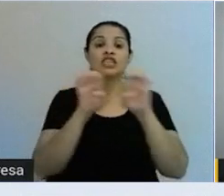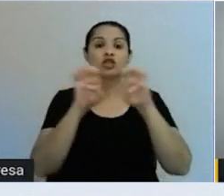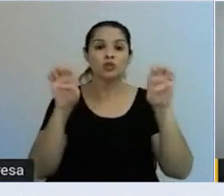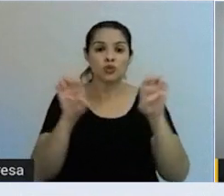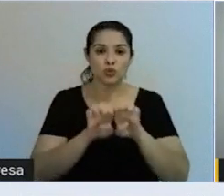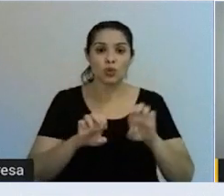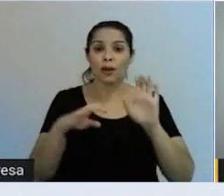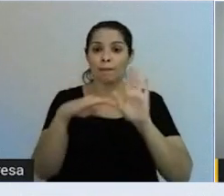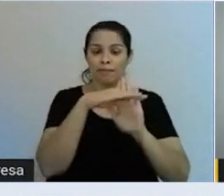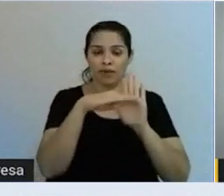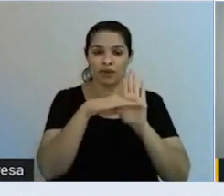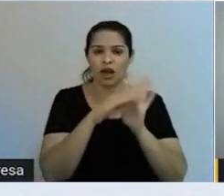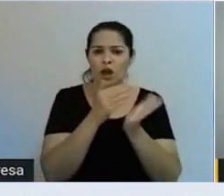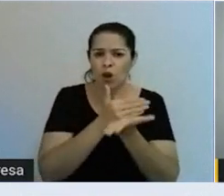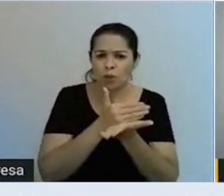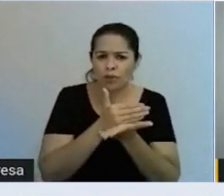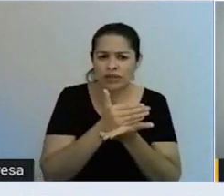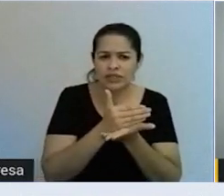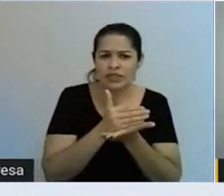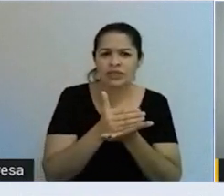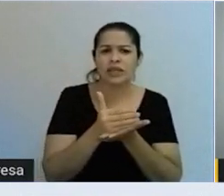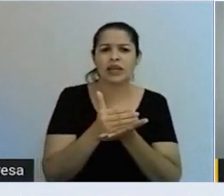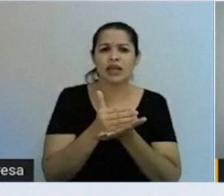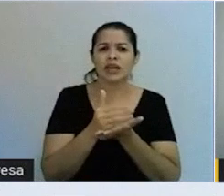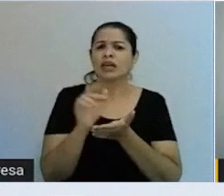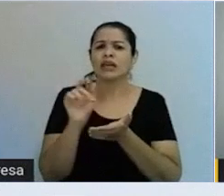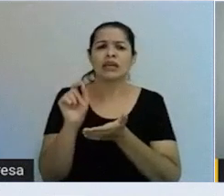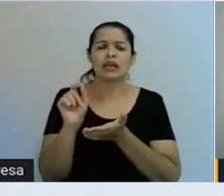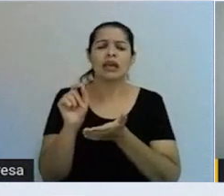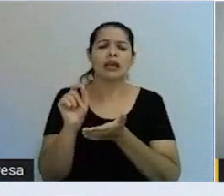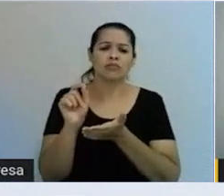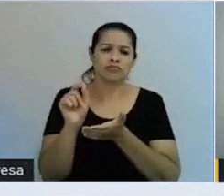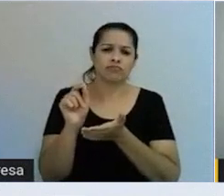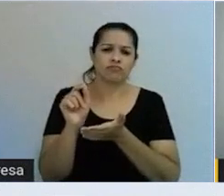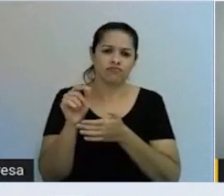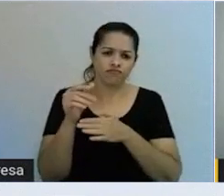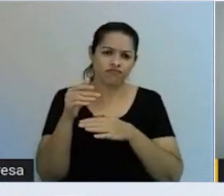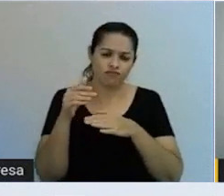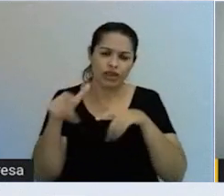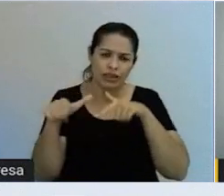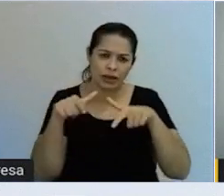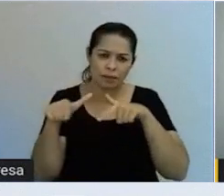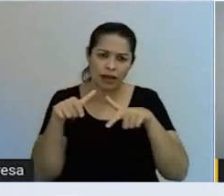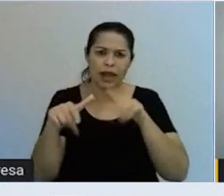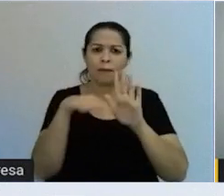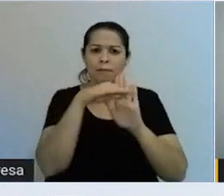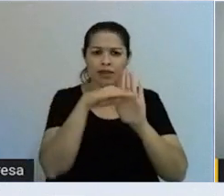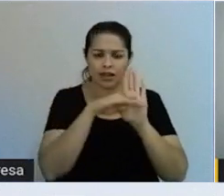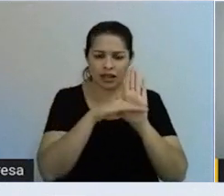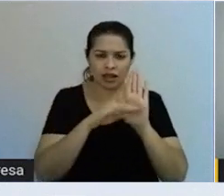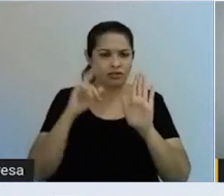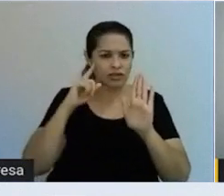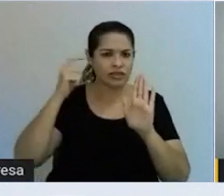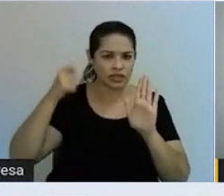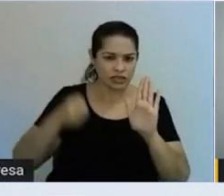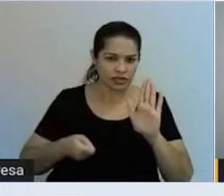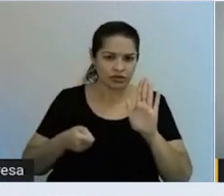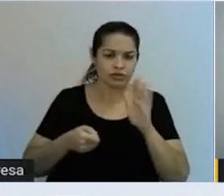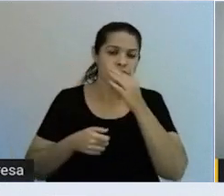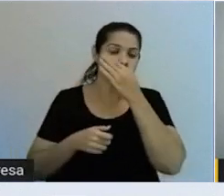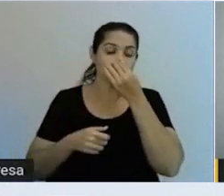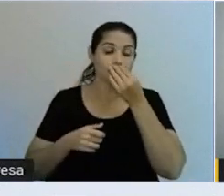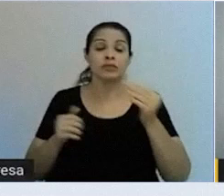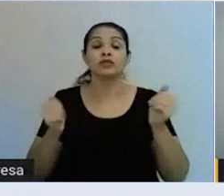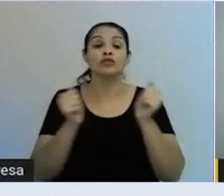começar a formar os pilares. Quem vai compor cada pilar, isso vai ser decidido nos pilares